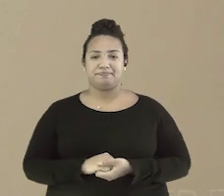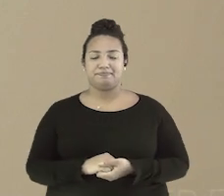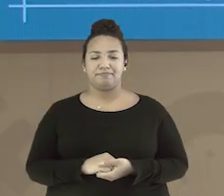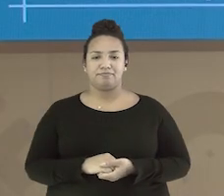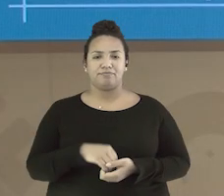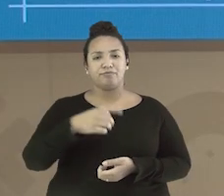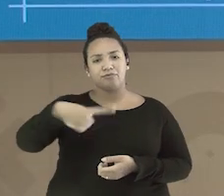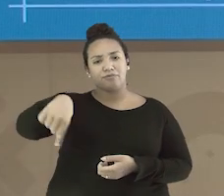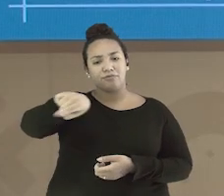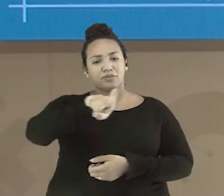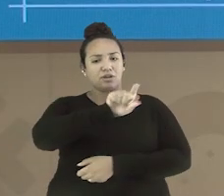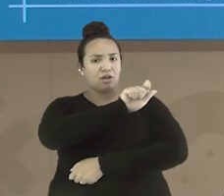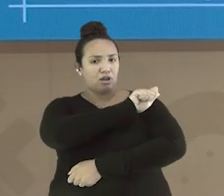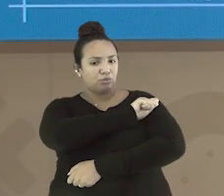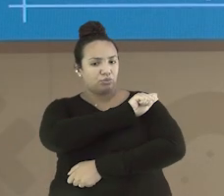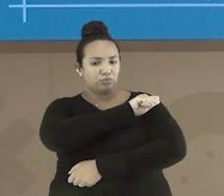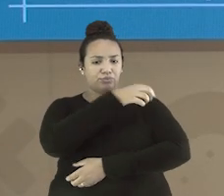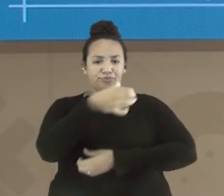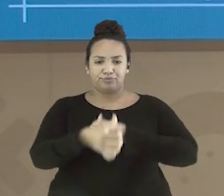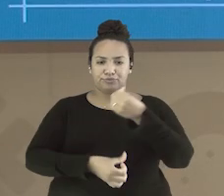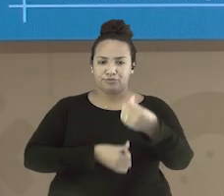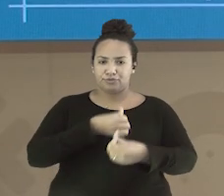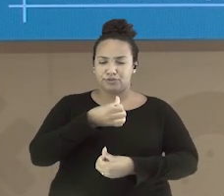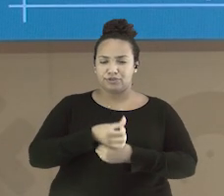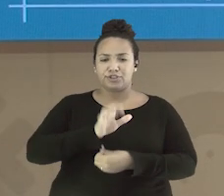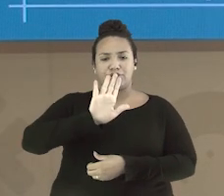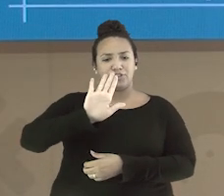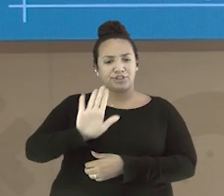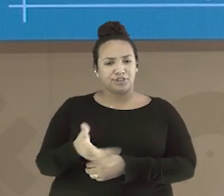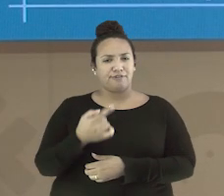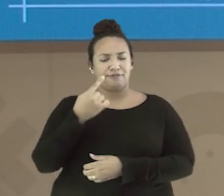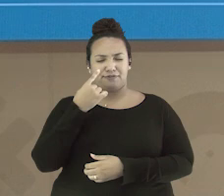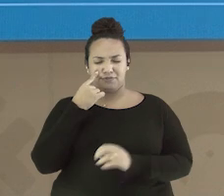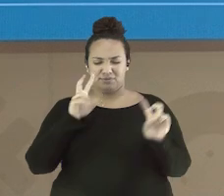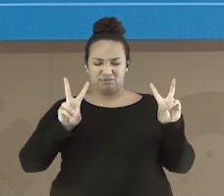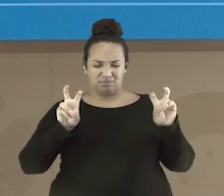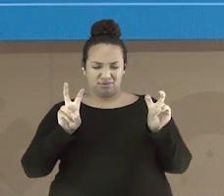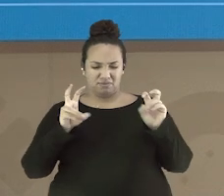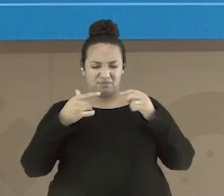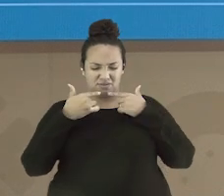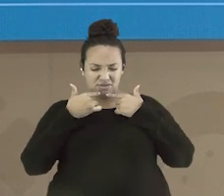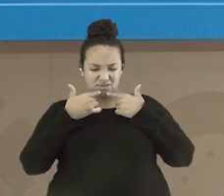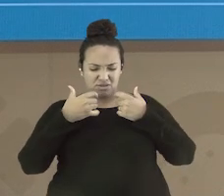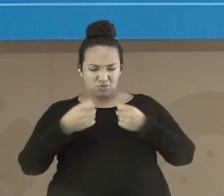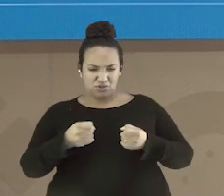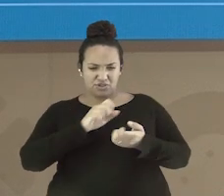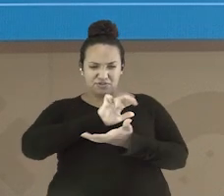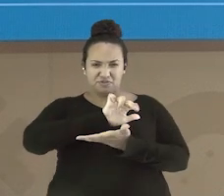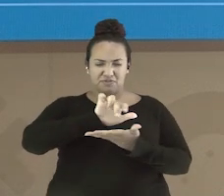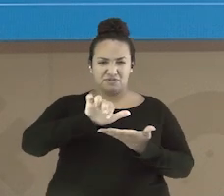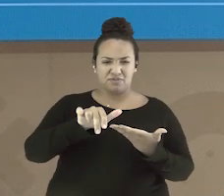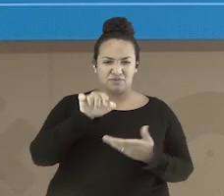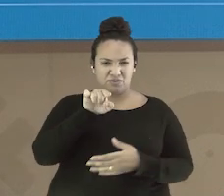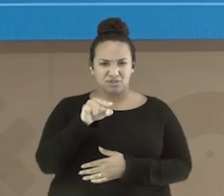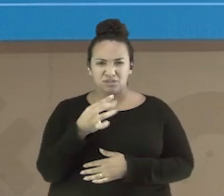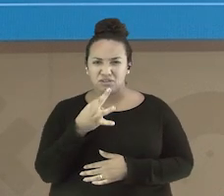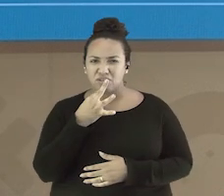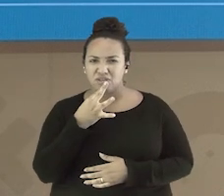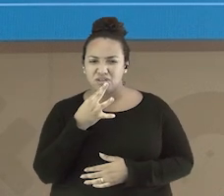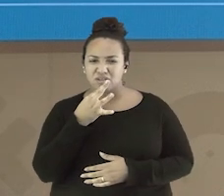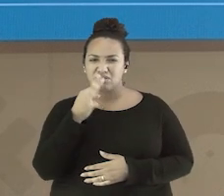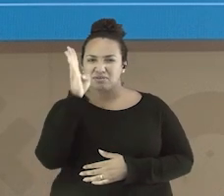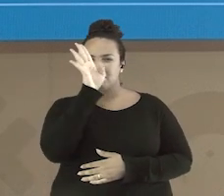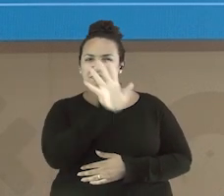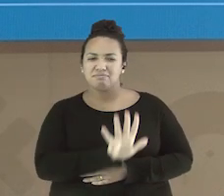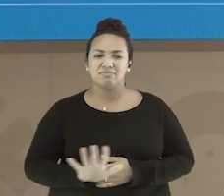aula. Você, estudante da EJA, já ouviu falar sobre variação linguística? Você conhece